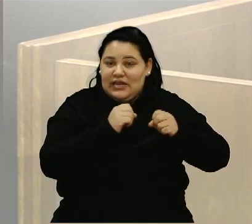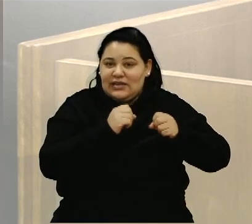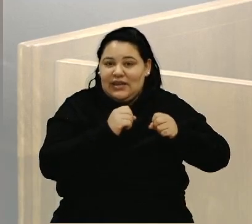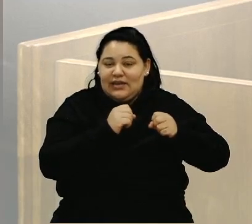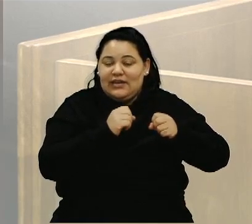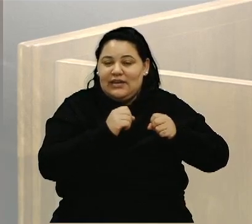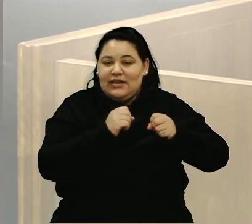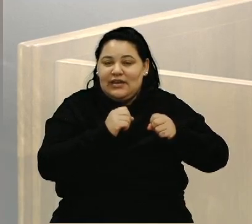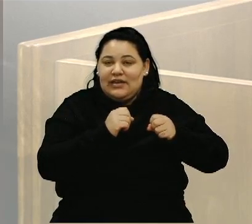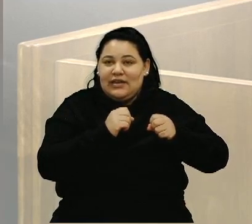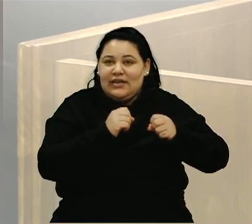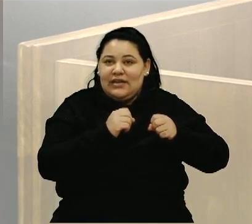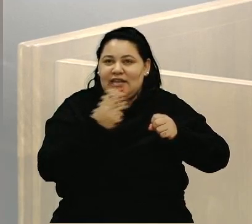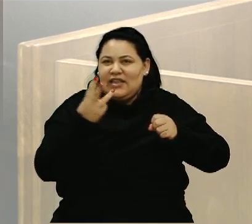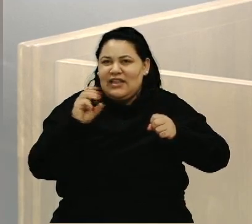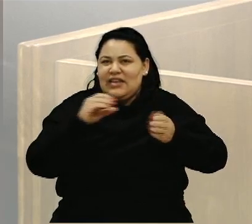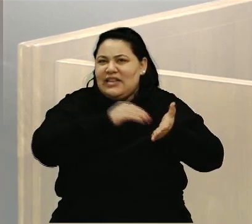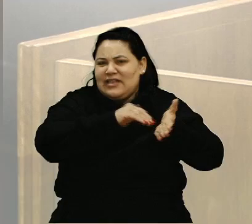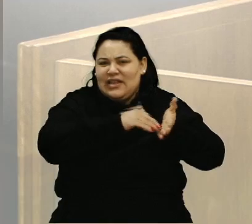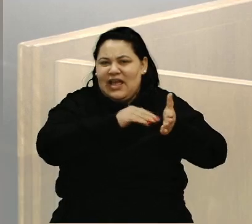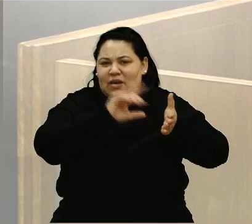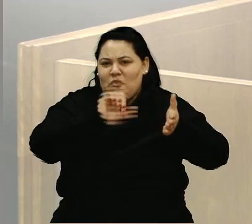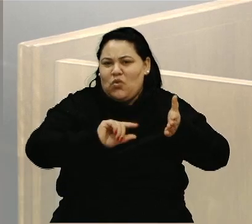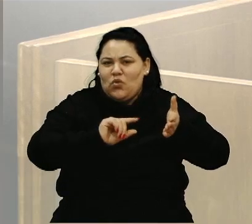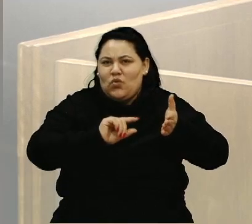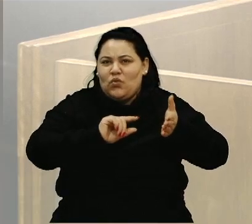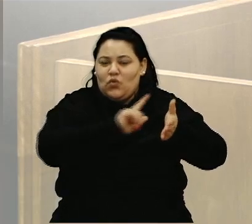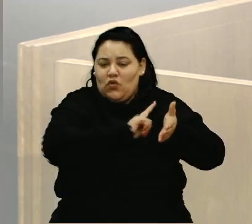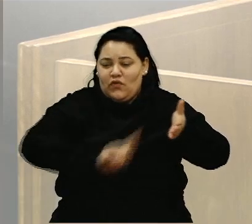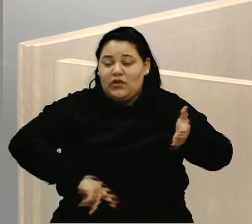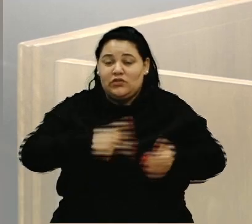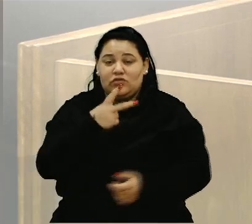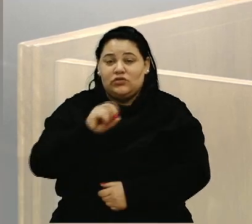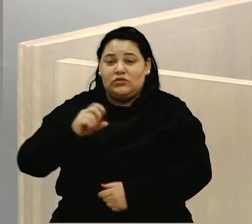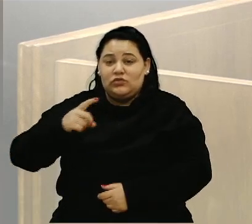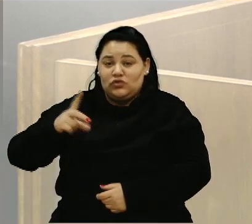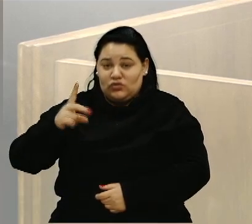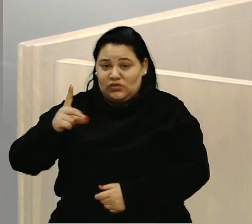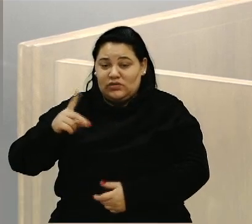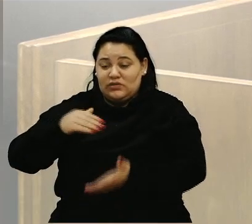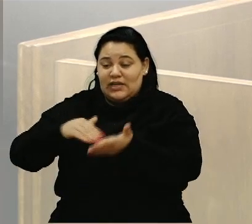que o governo de 2012, quando o secretário era o Adiló,